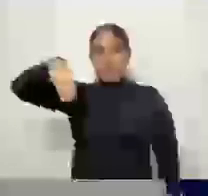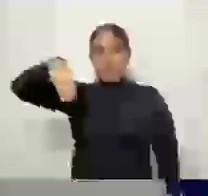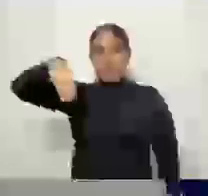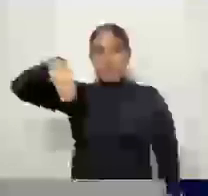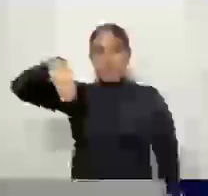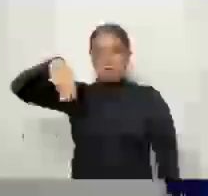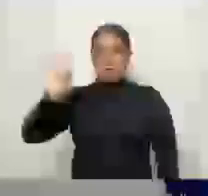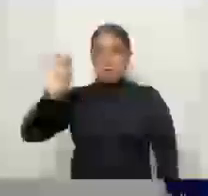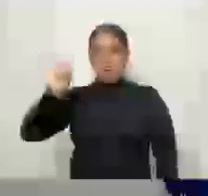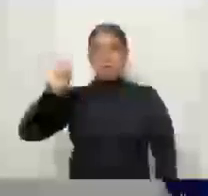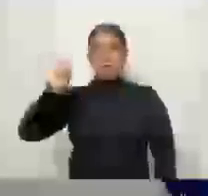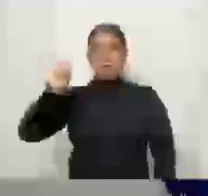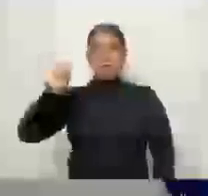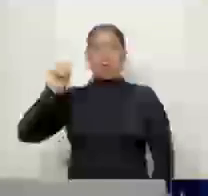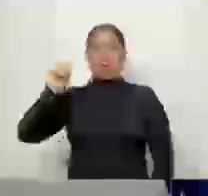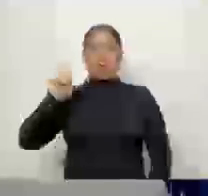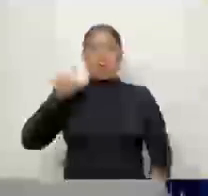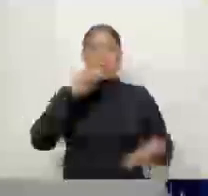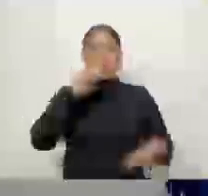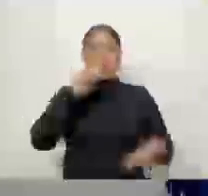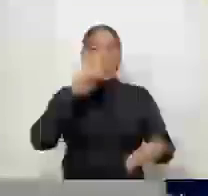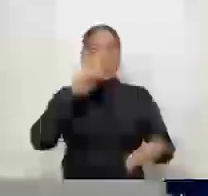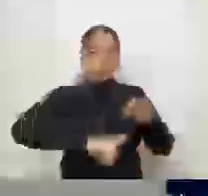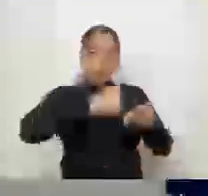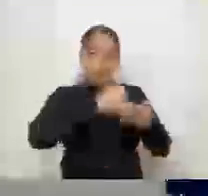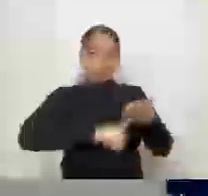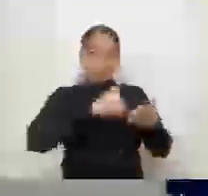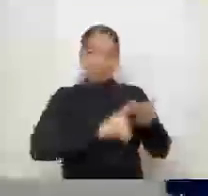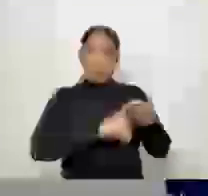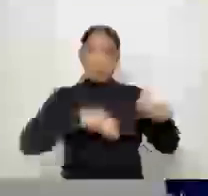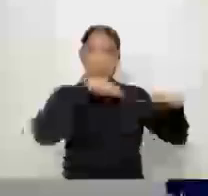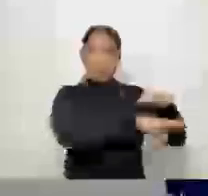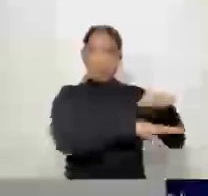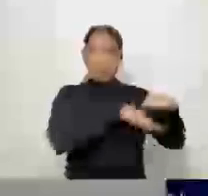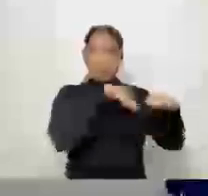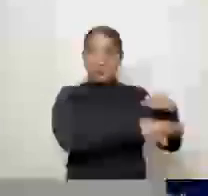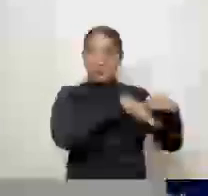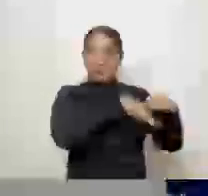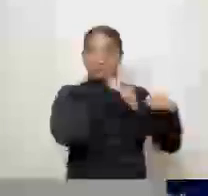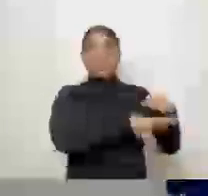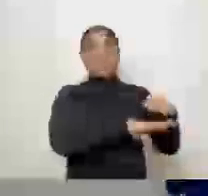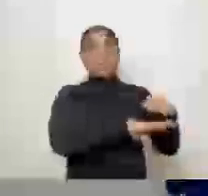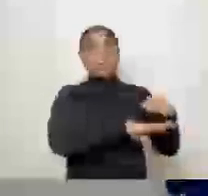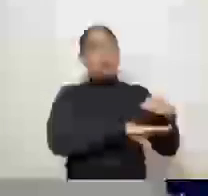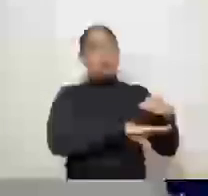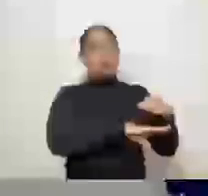denúncia que foi recebida. E o que eu encontrei lá foi uma situação desumana.